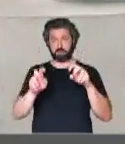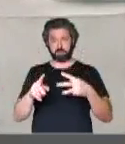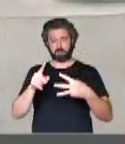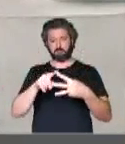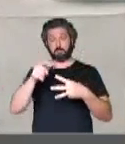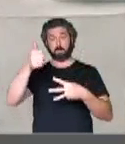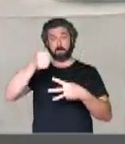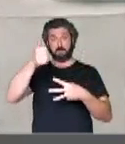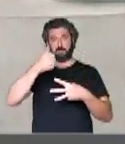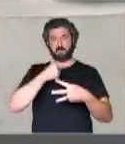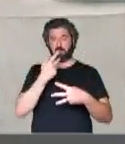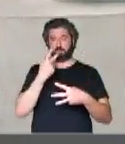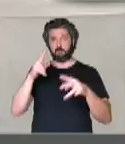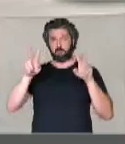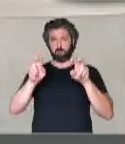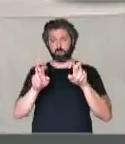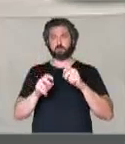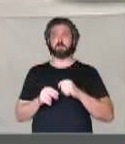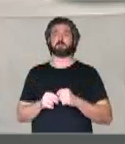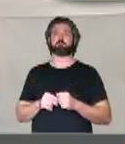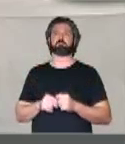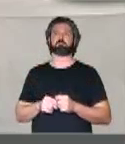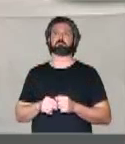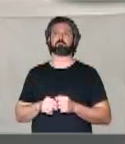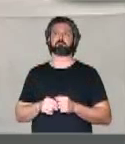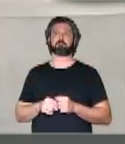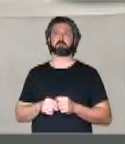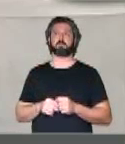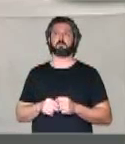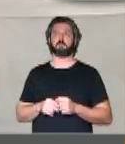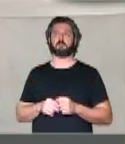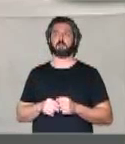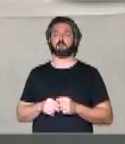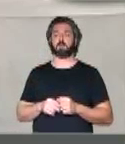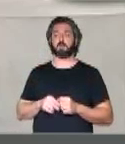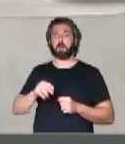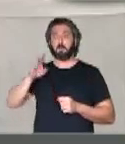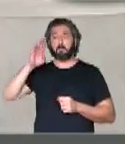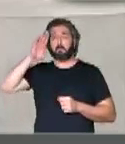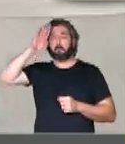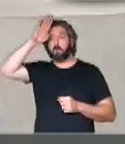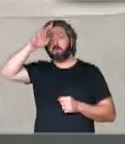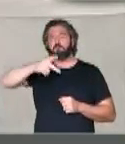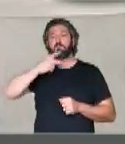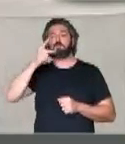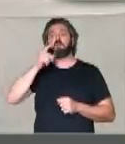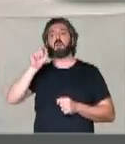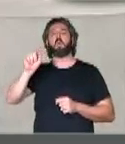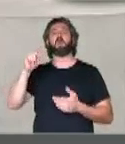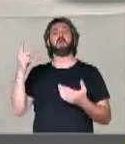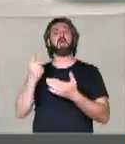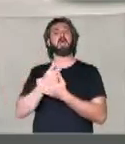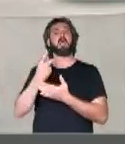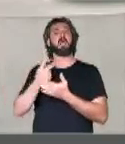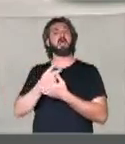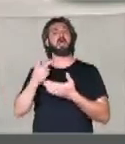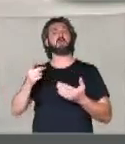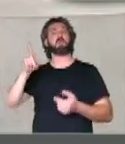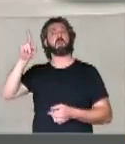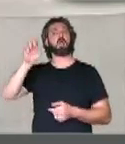E o primeiro tema que eu quero tratar é o que Bolsonaro falou de errado